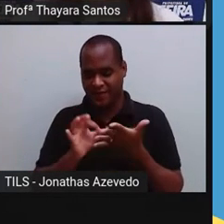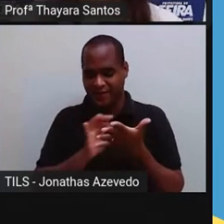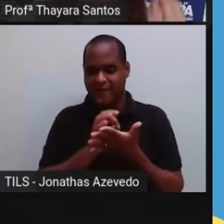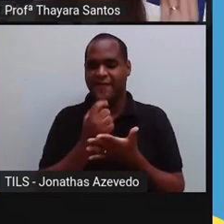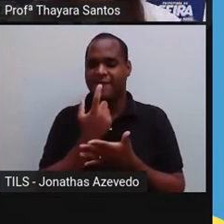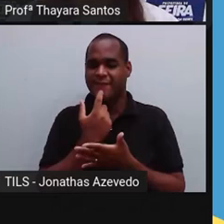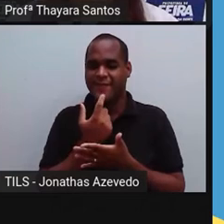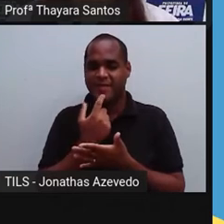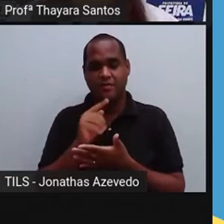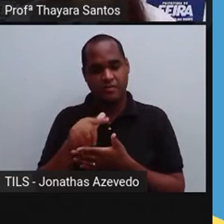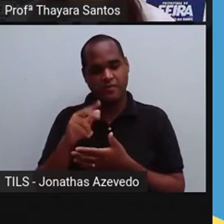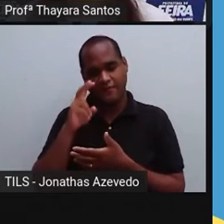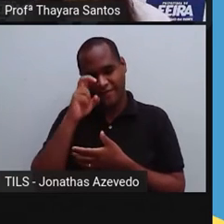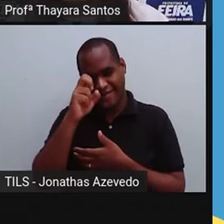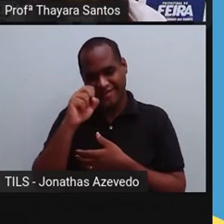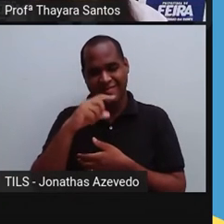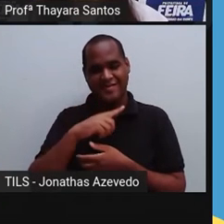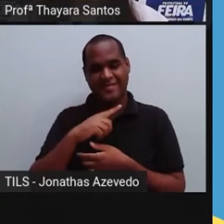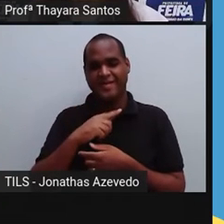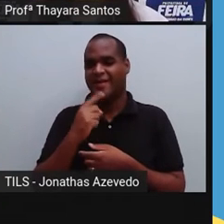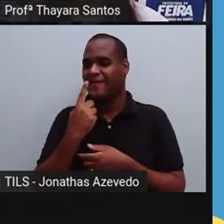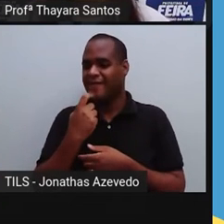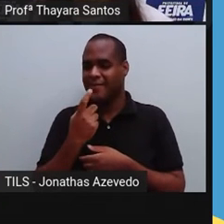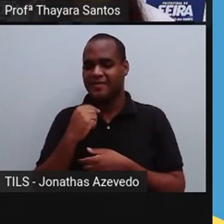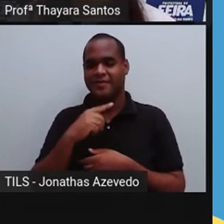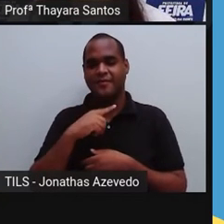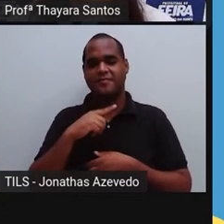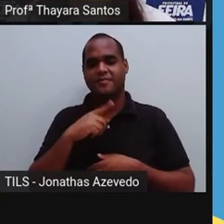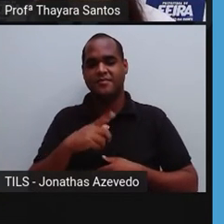ferro e tem essa coloração avermelhada.